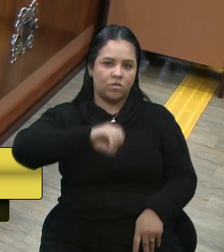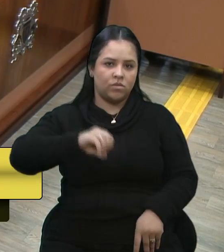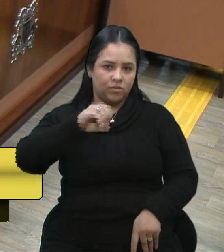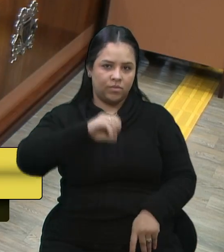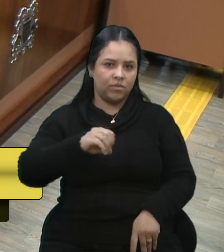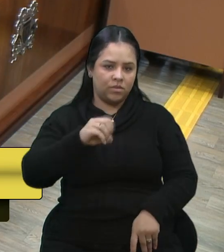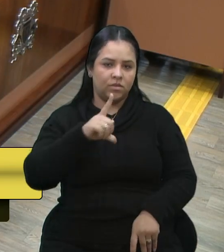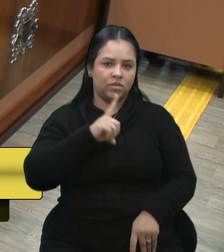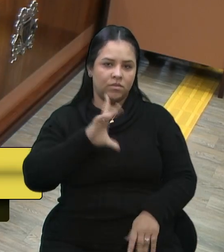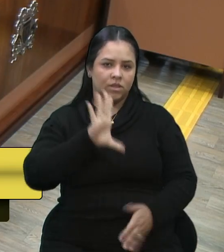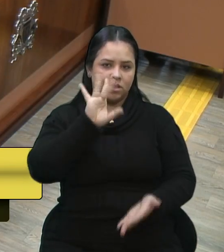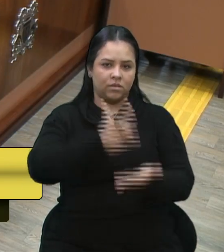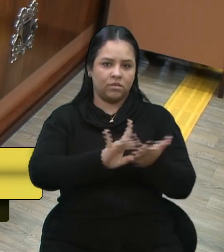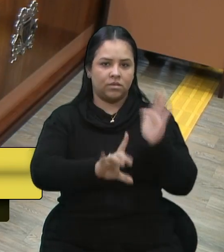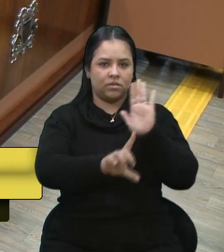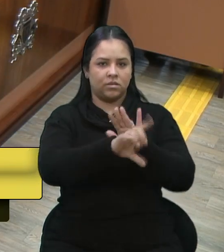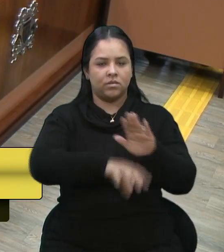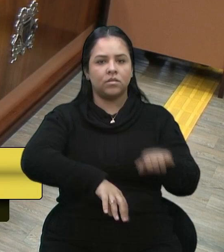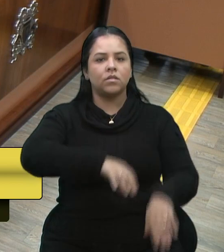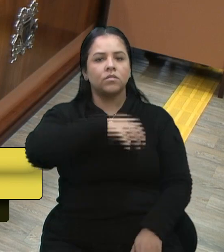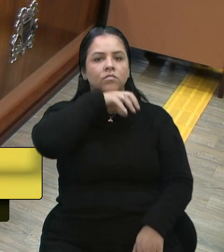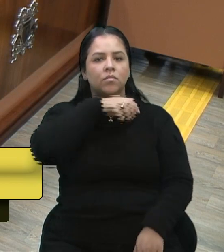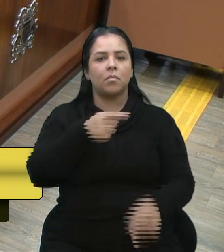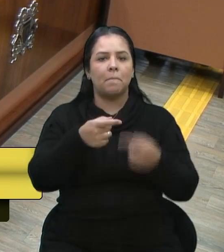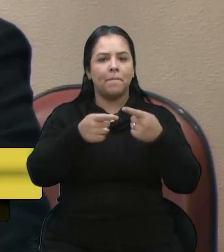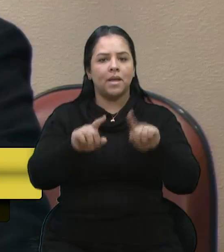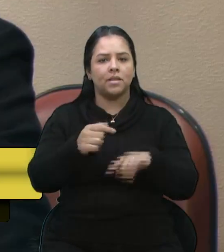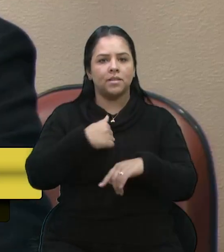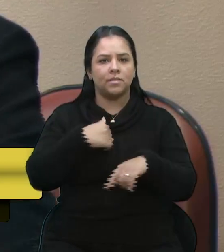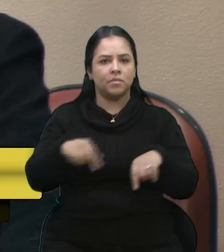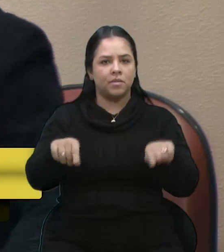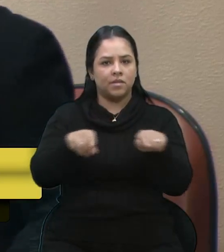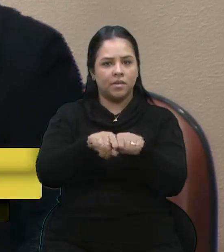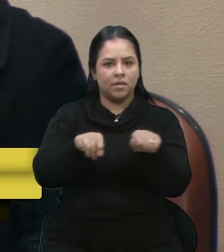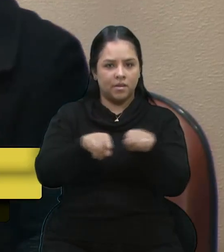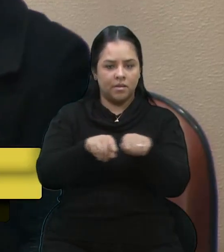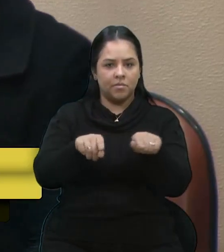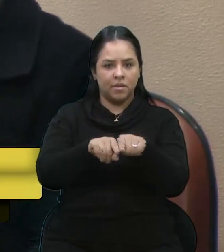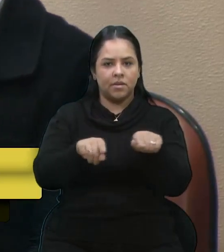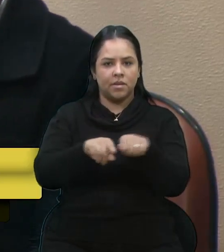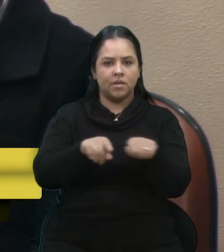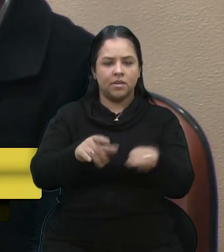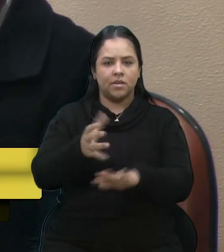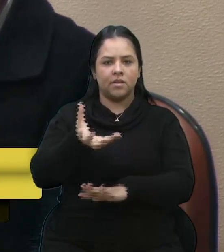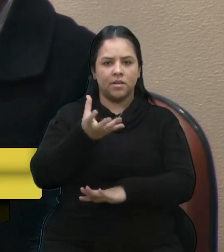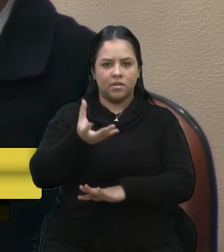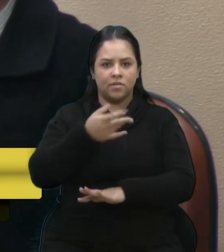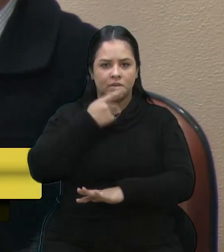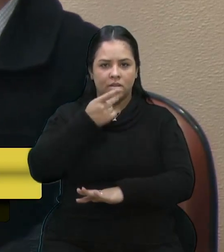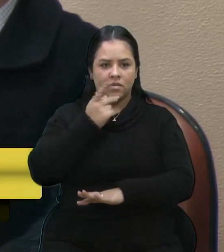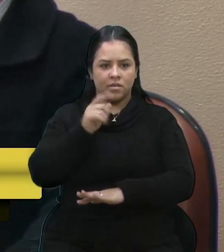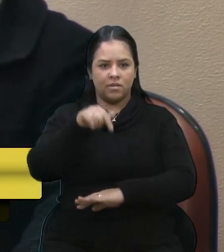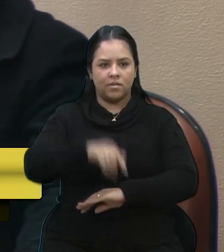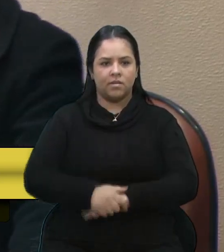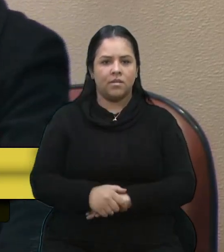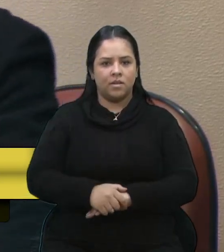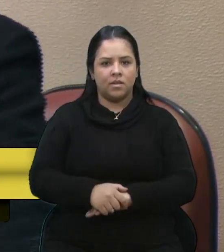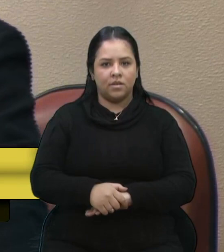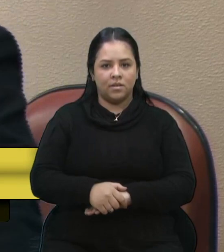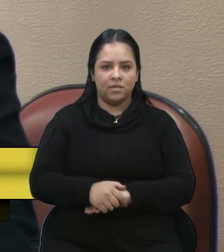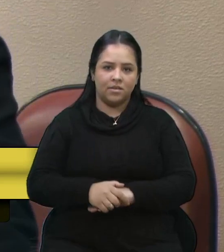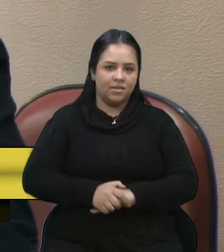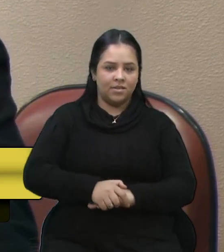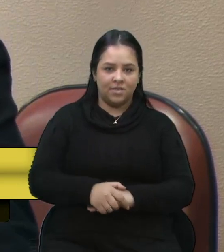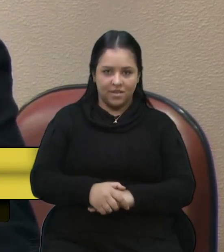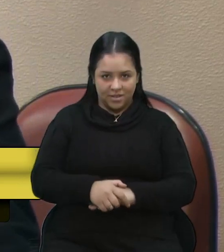fundiária, mas eu também gostaria de fazer uma menção aqui aos